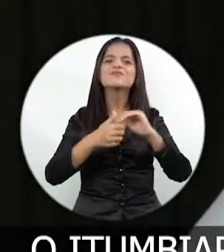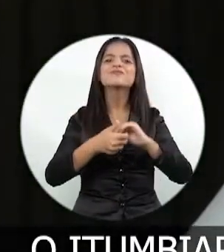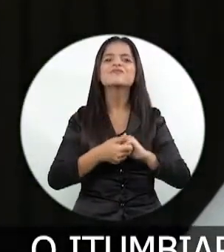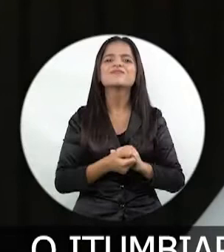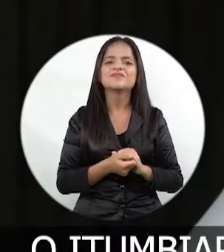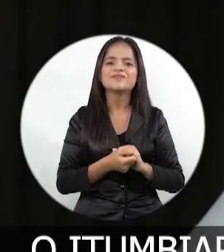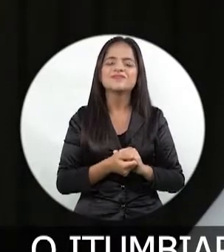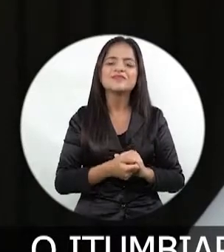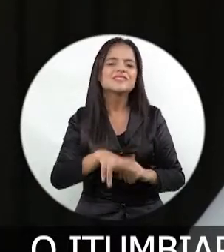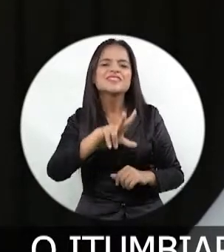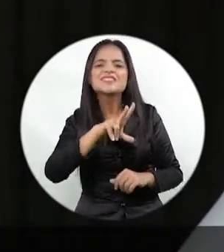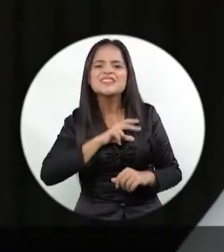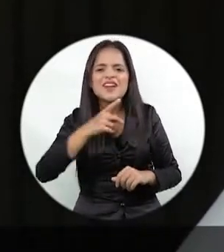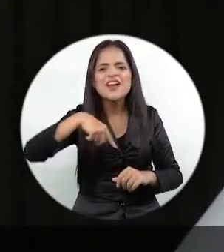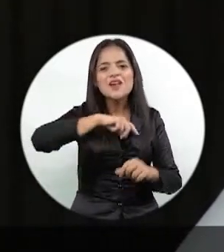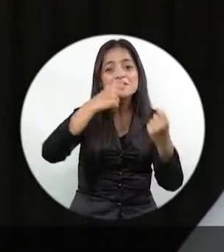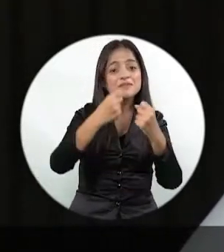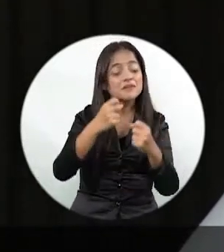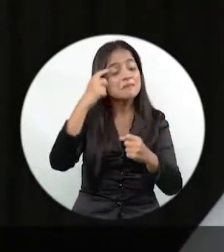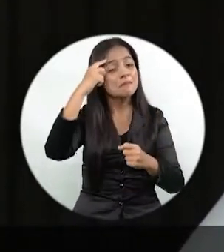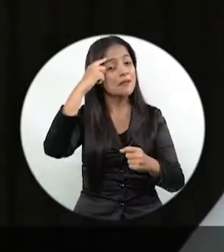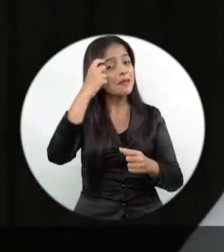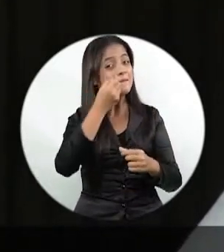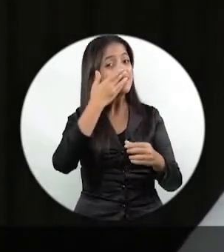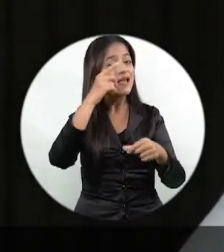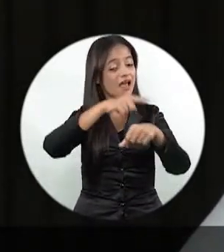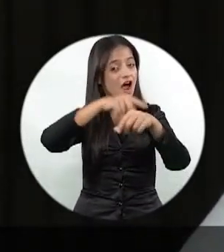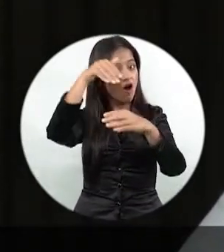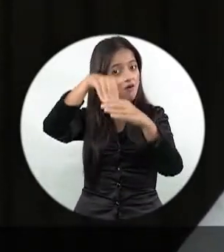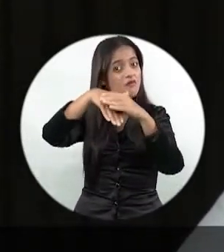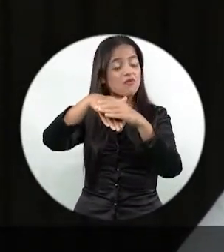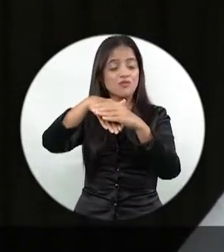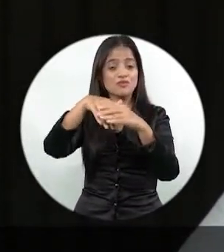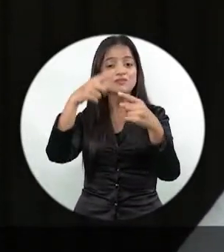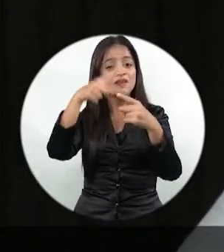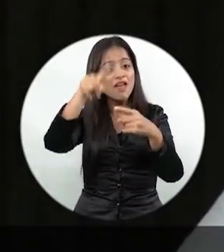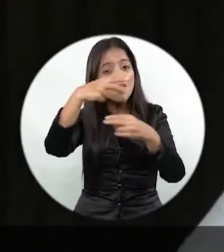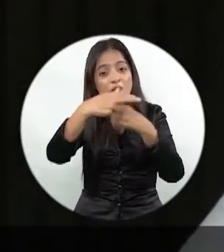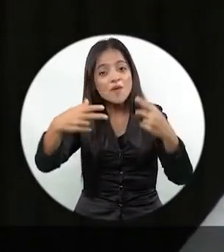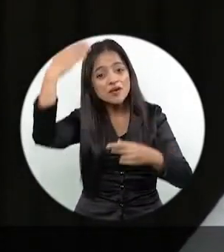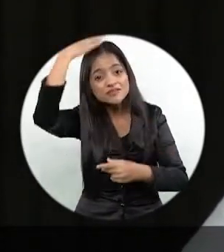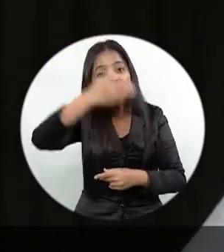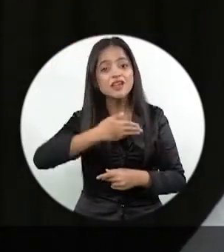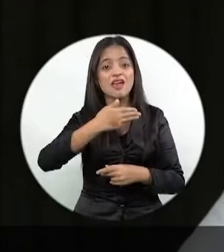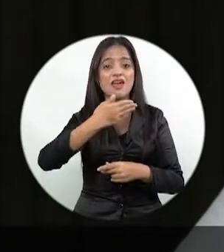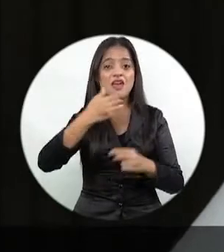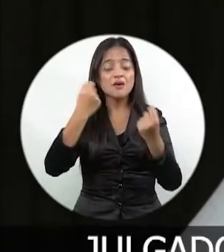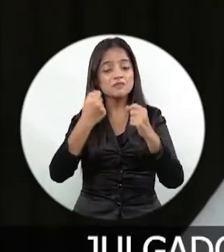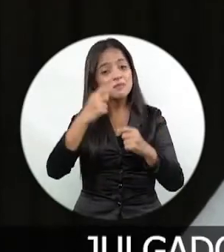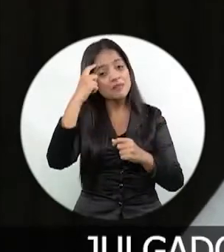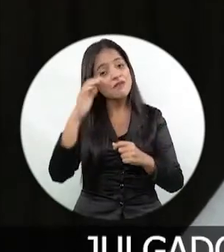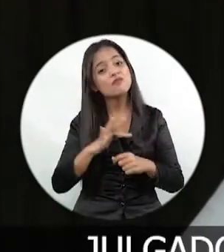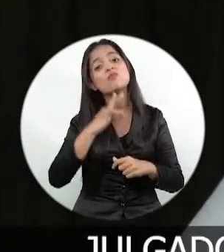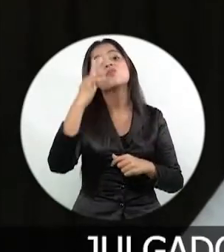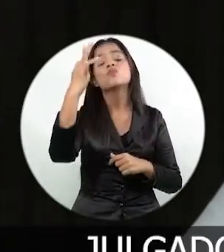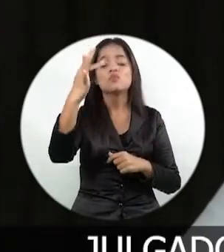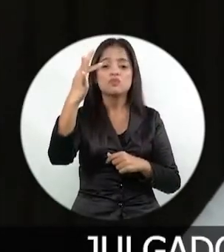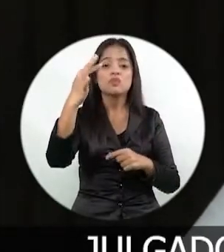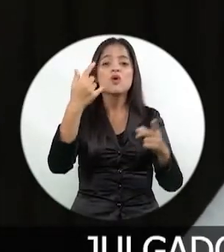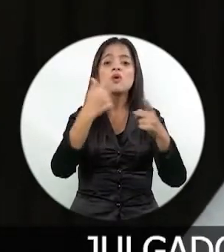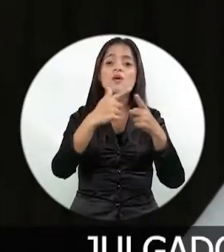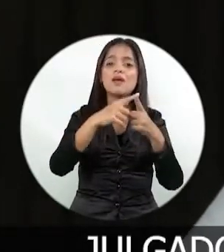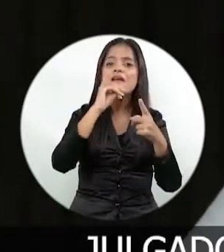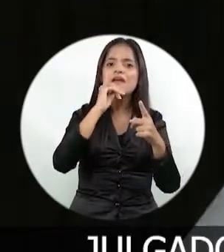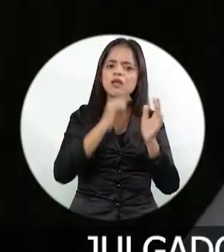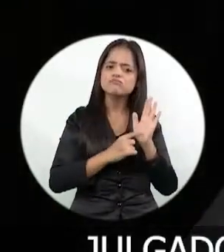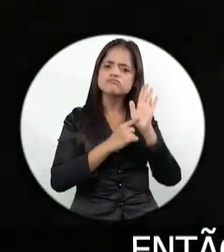tem que pensar bem no que for votar. Eu tenho um candidato que foi julgado na corrupção